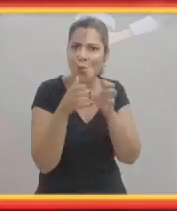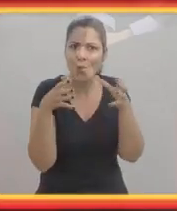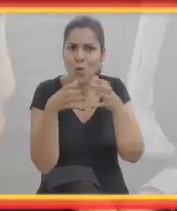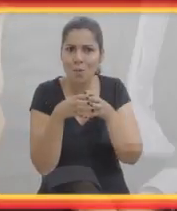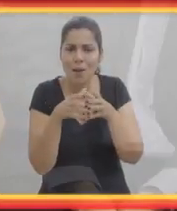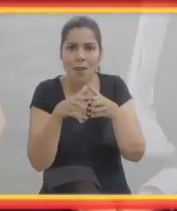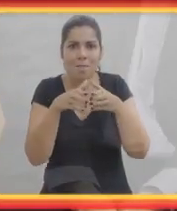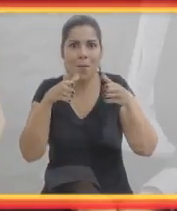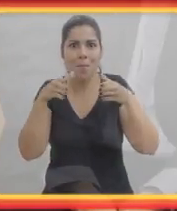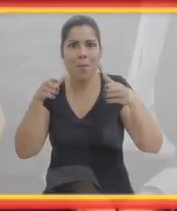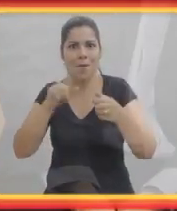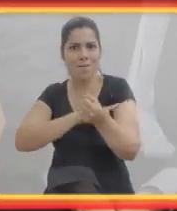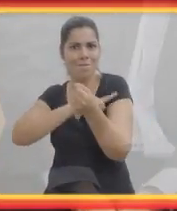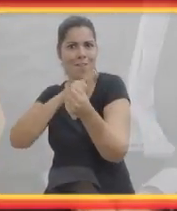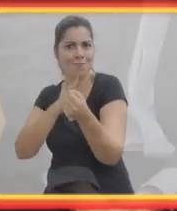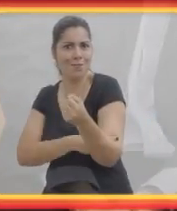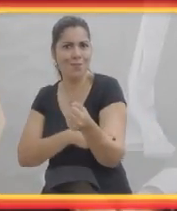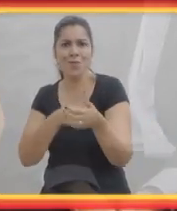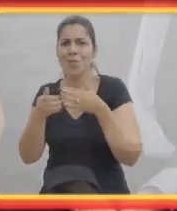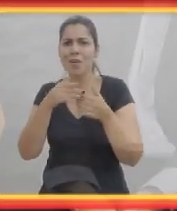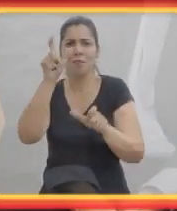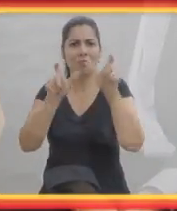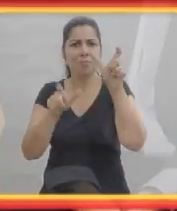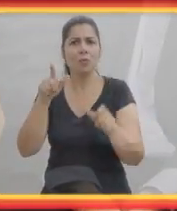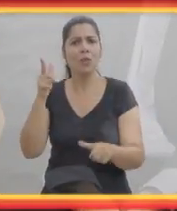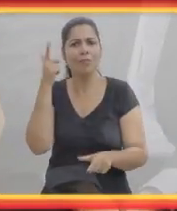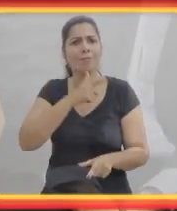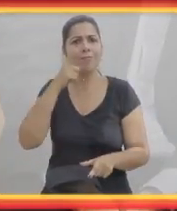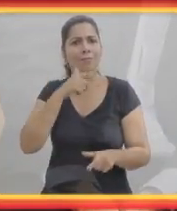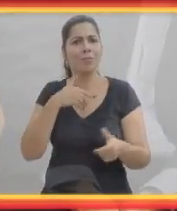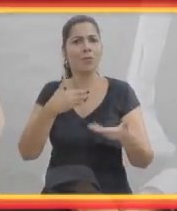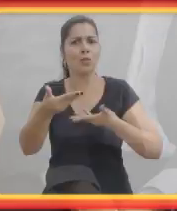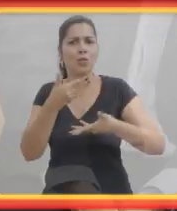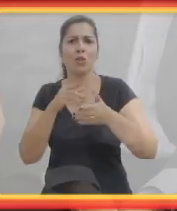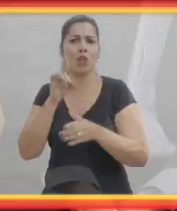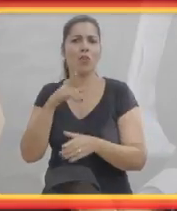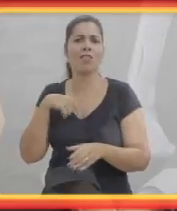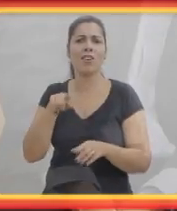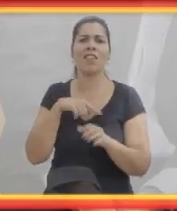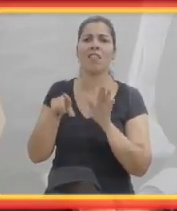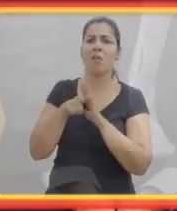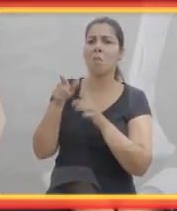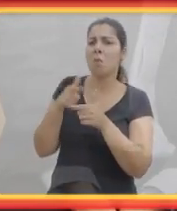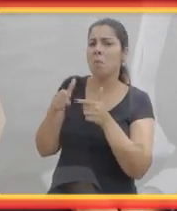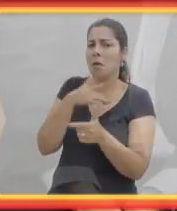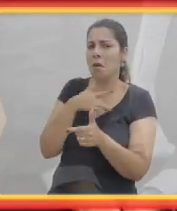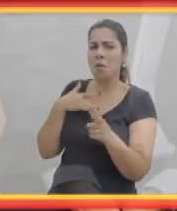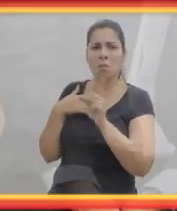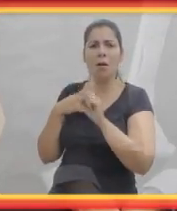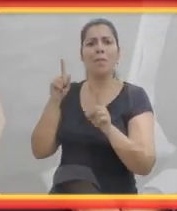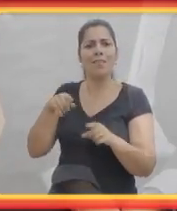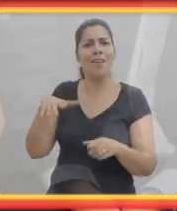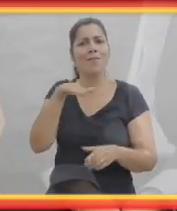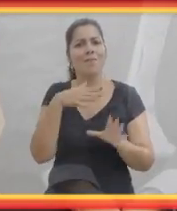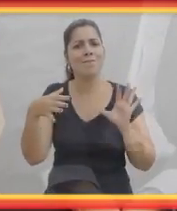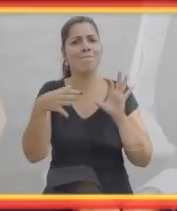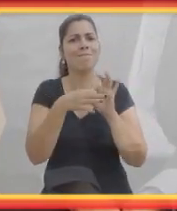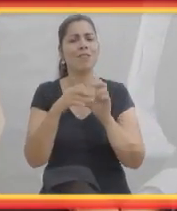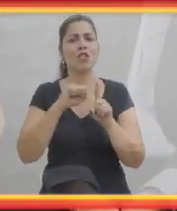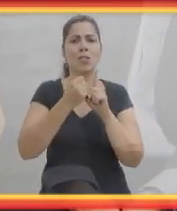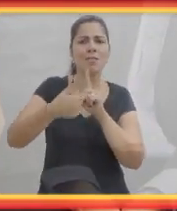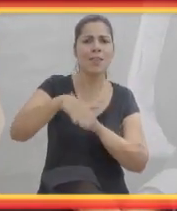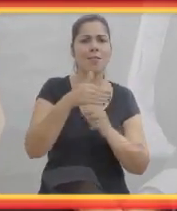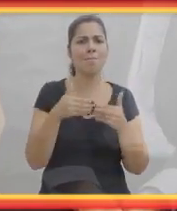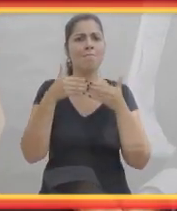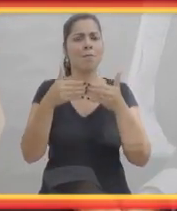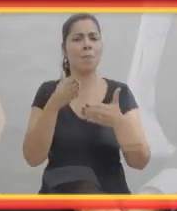mas a gente vira um grupo de pessoas tão grande, tão forte, com tanto potencial, que isso facilita muito